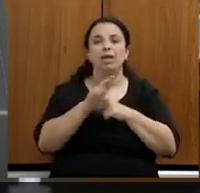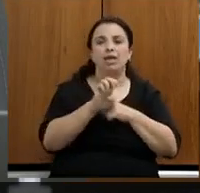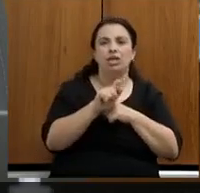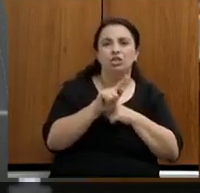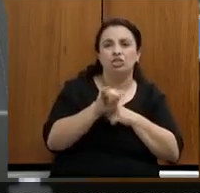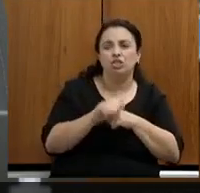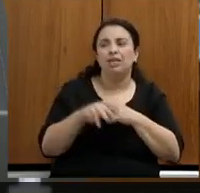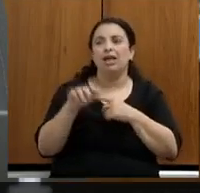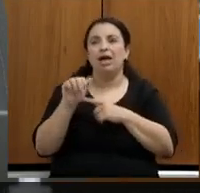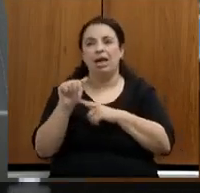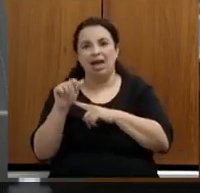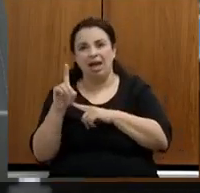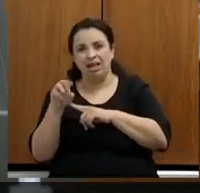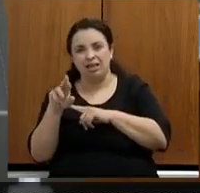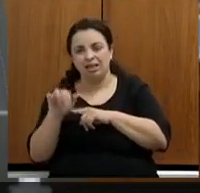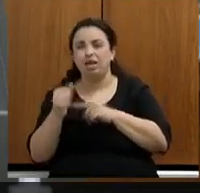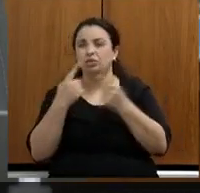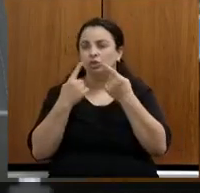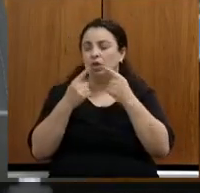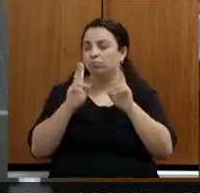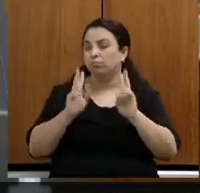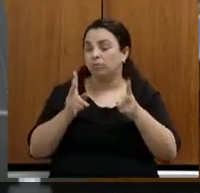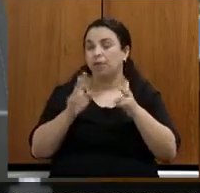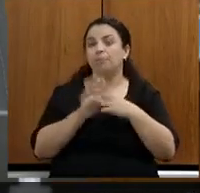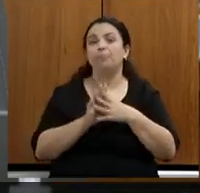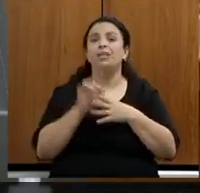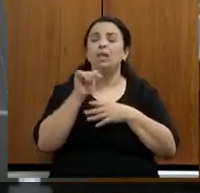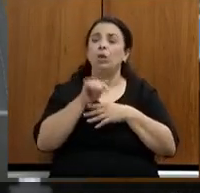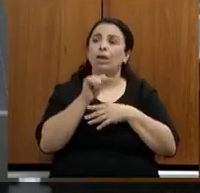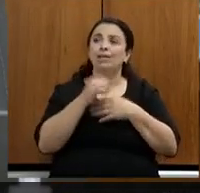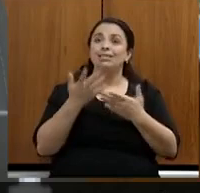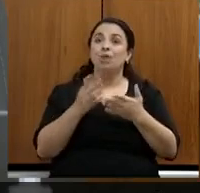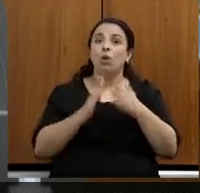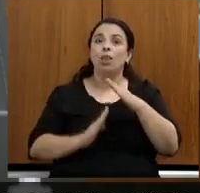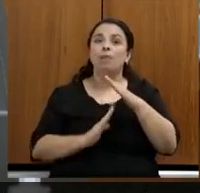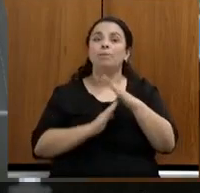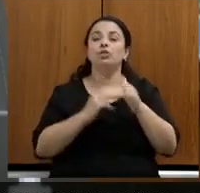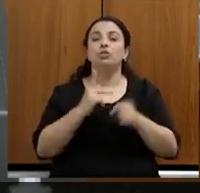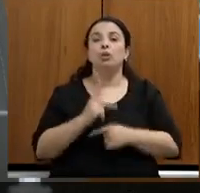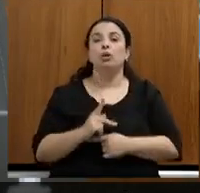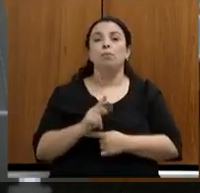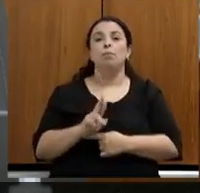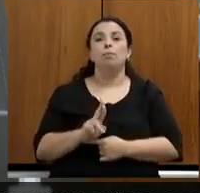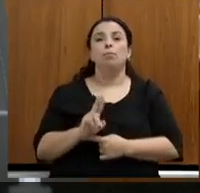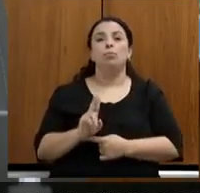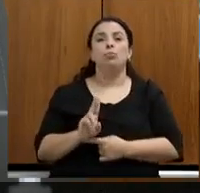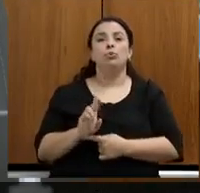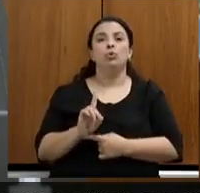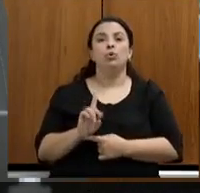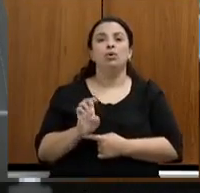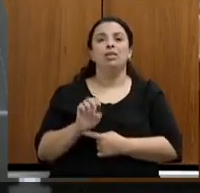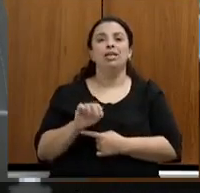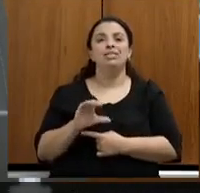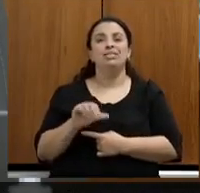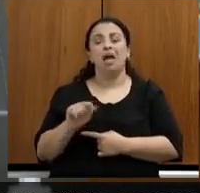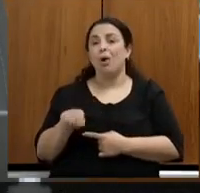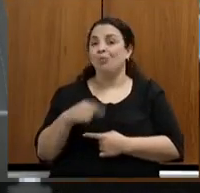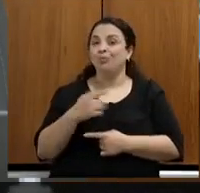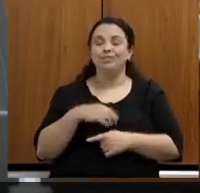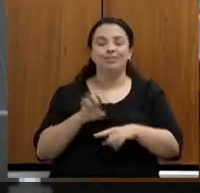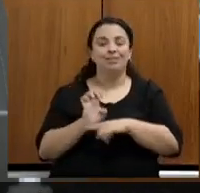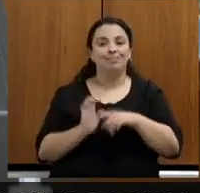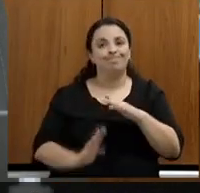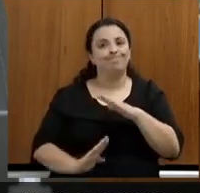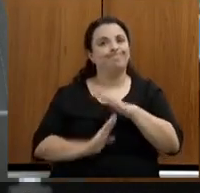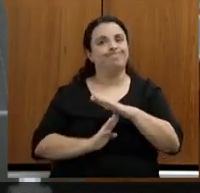esse pleito, nesse momento, em função do limite prudencial, o Estado está limitado juridicamente de atender.